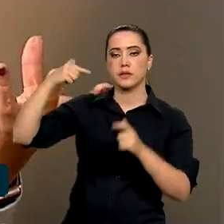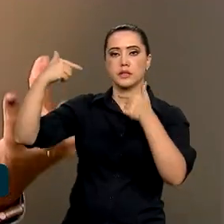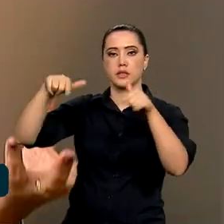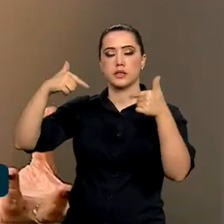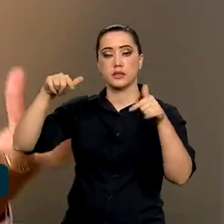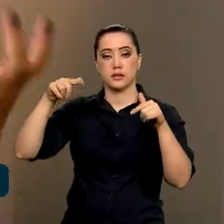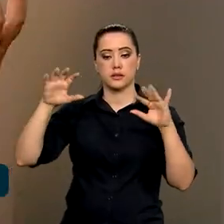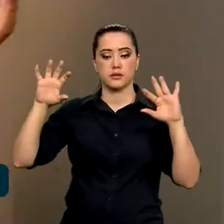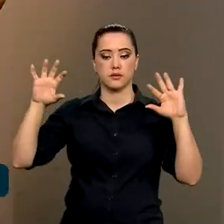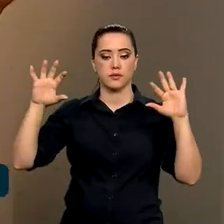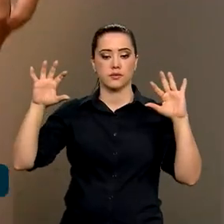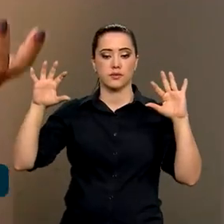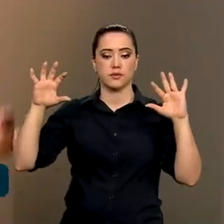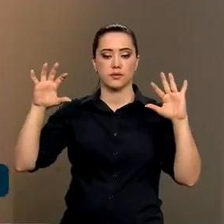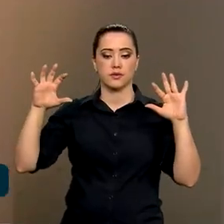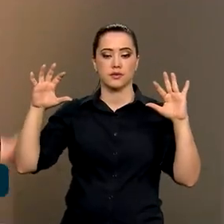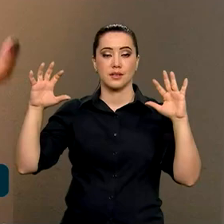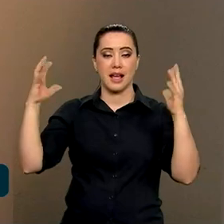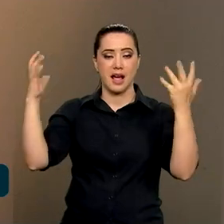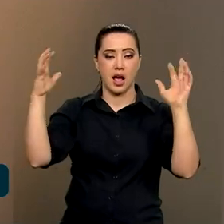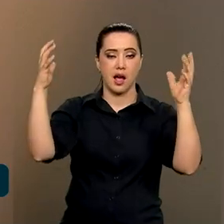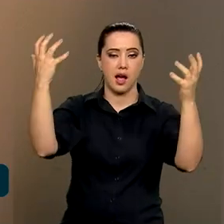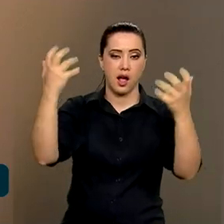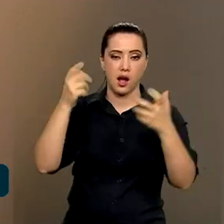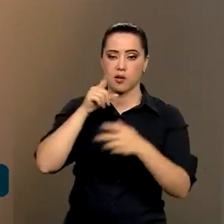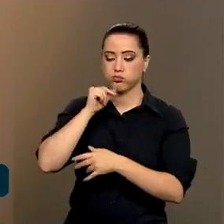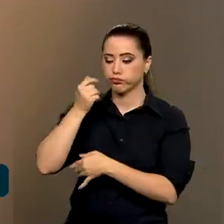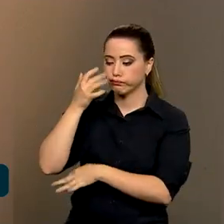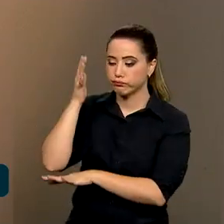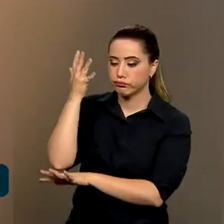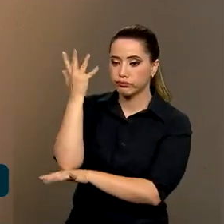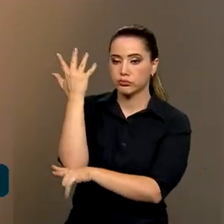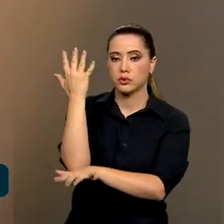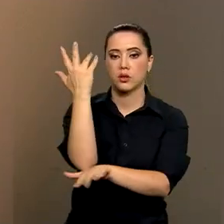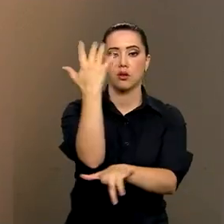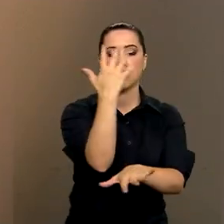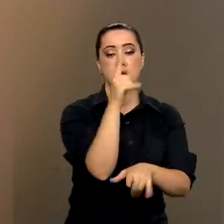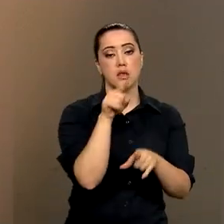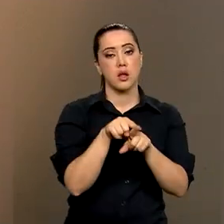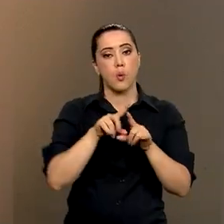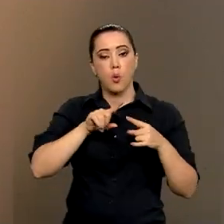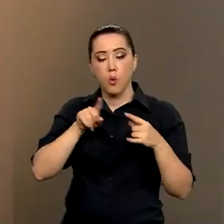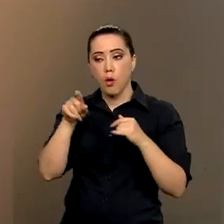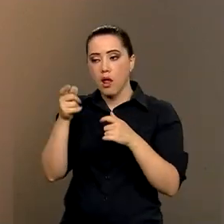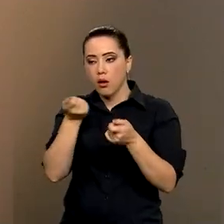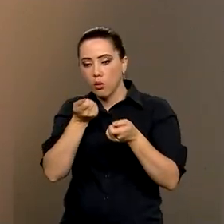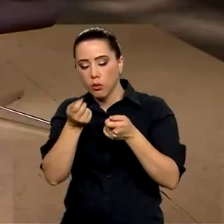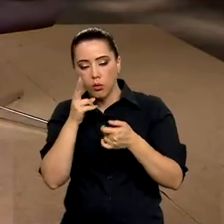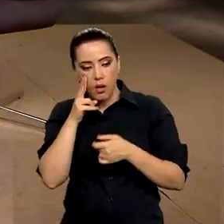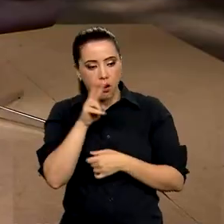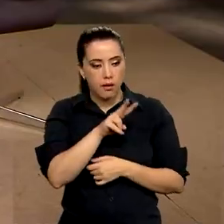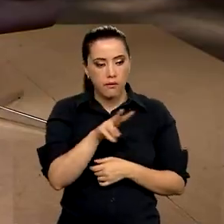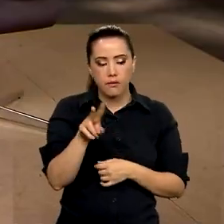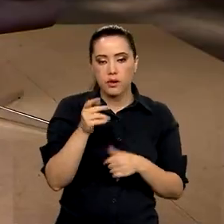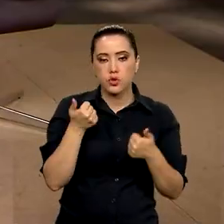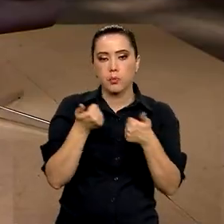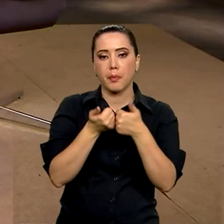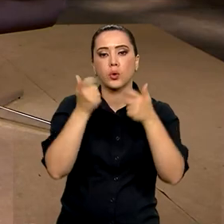agroflorestais. Em cada região, ela explora a pitidão daquela região.